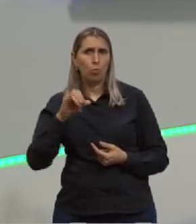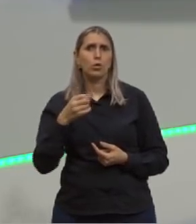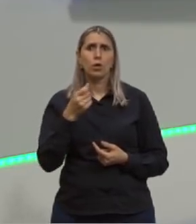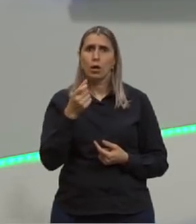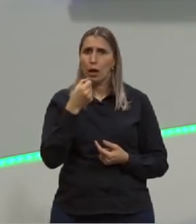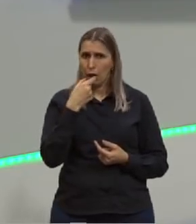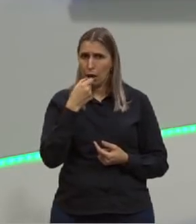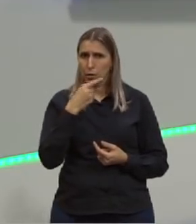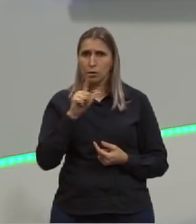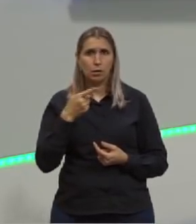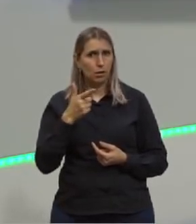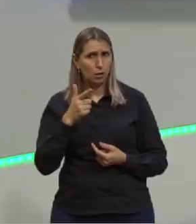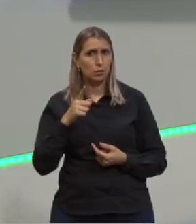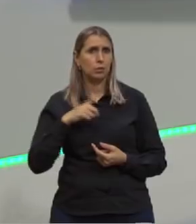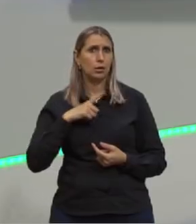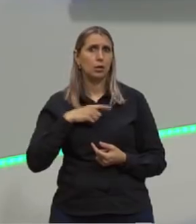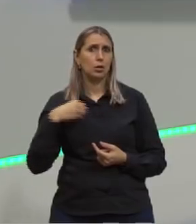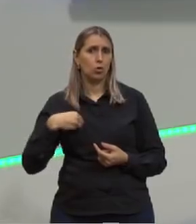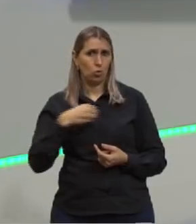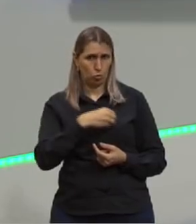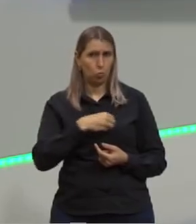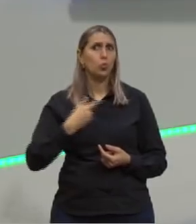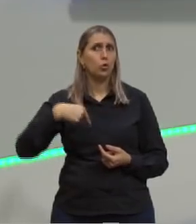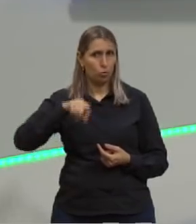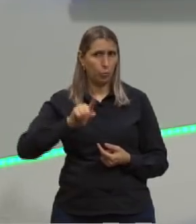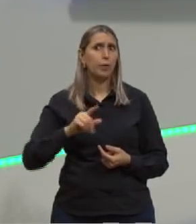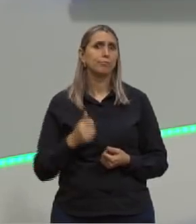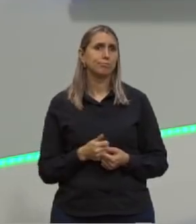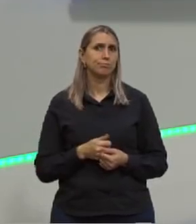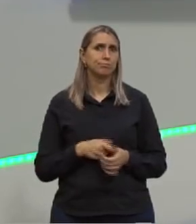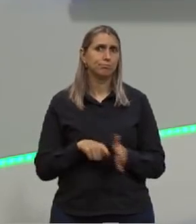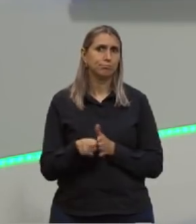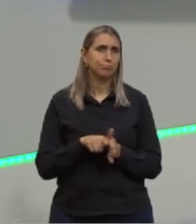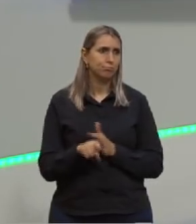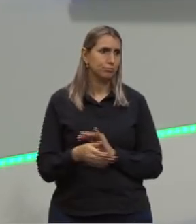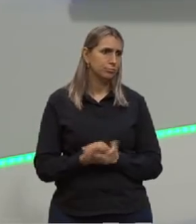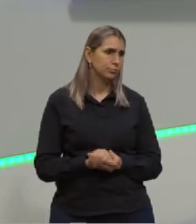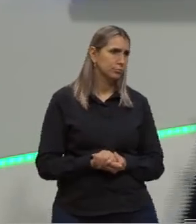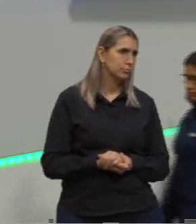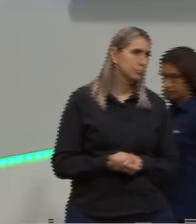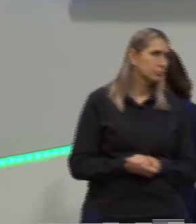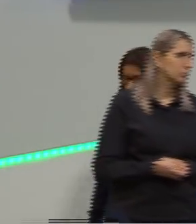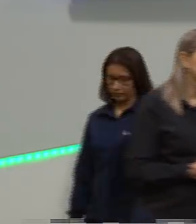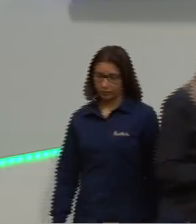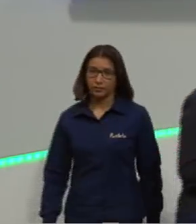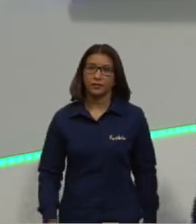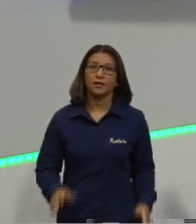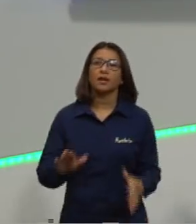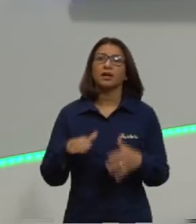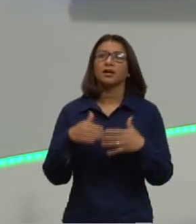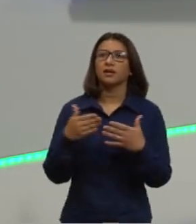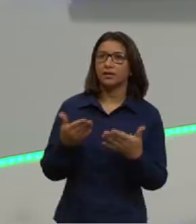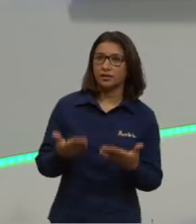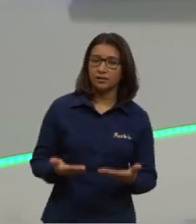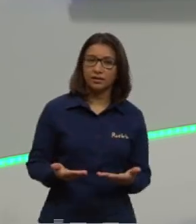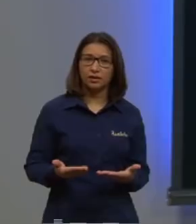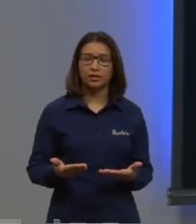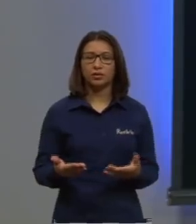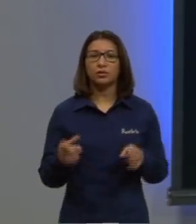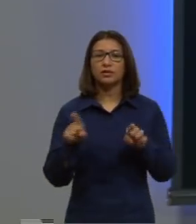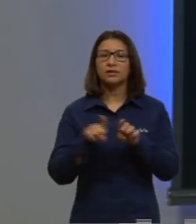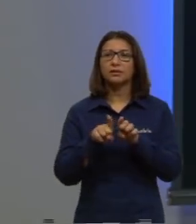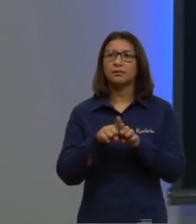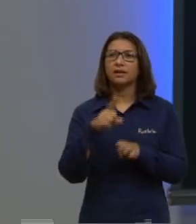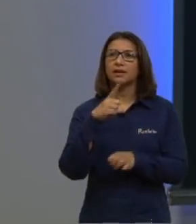polivitamínico sem antes ter consultado um médico, tá? Então, além das hidrossolúveis, nós temos as